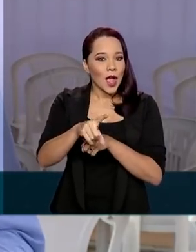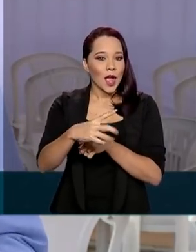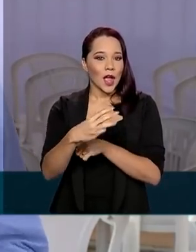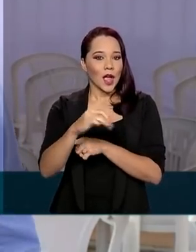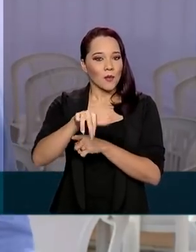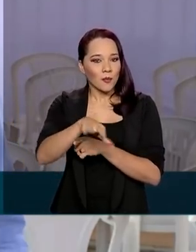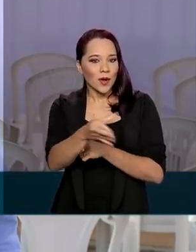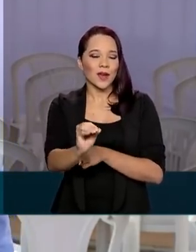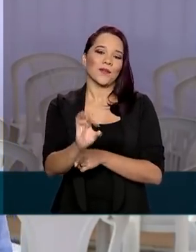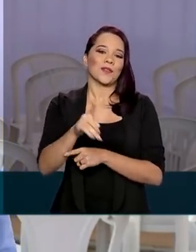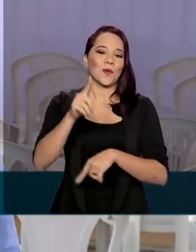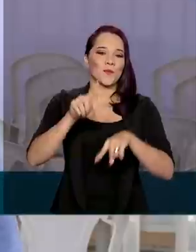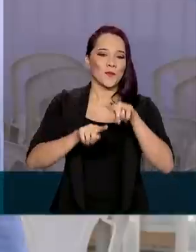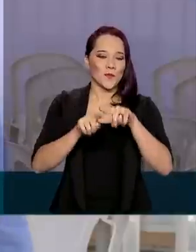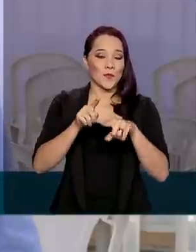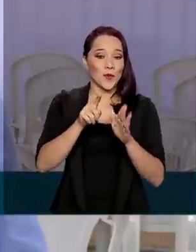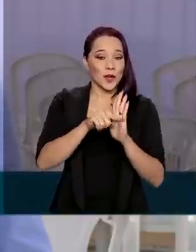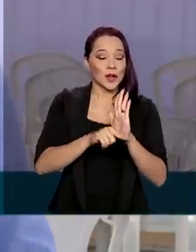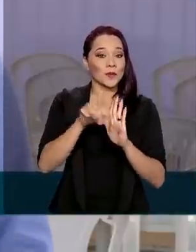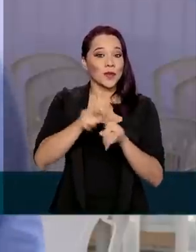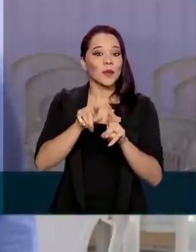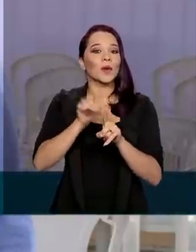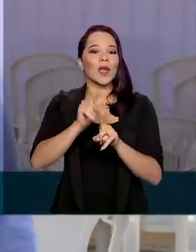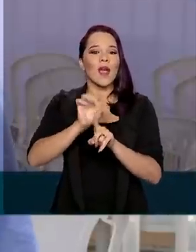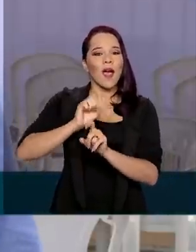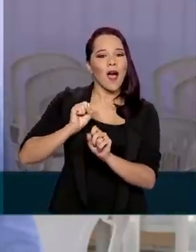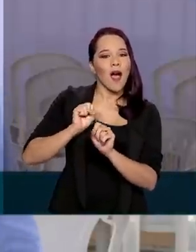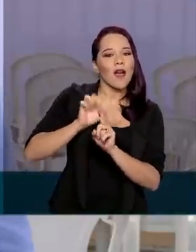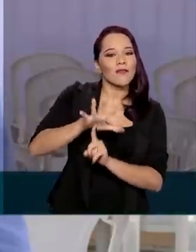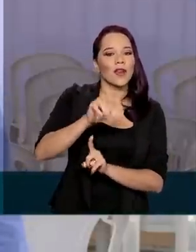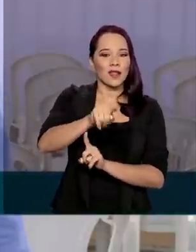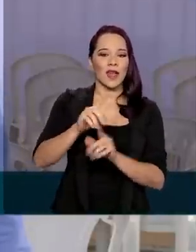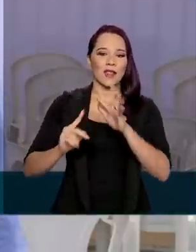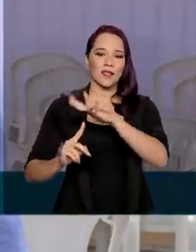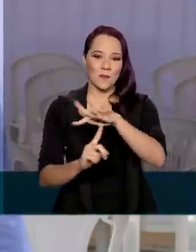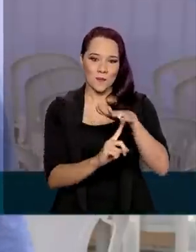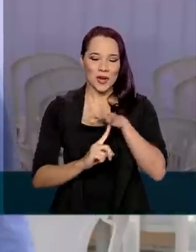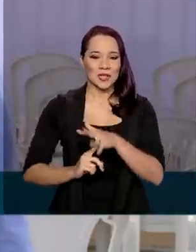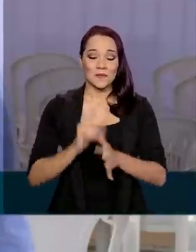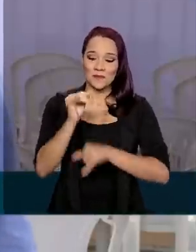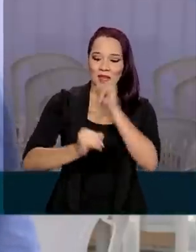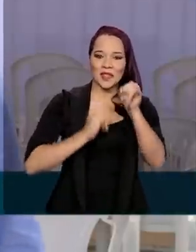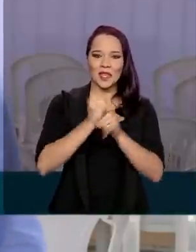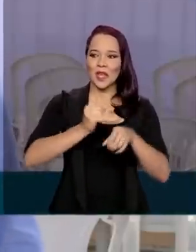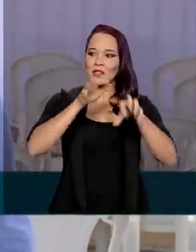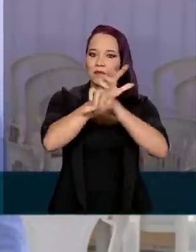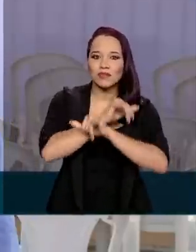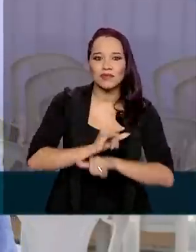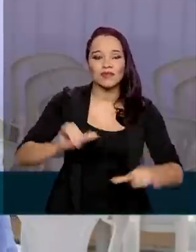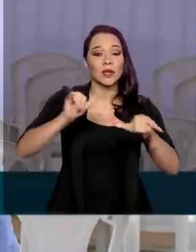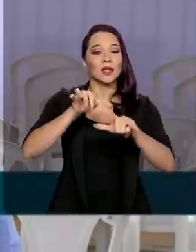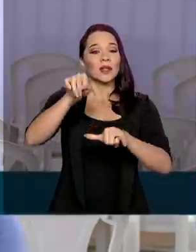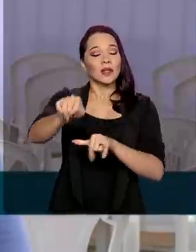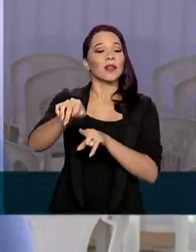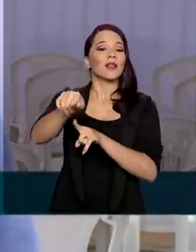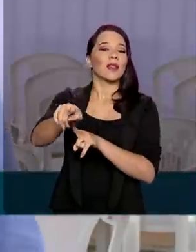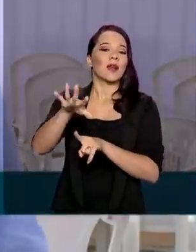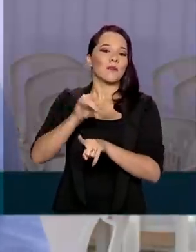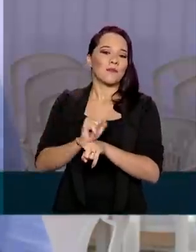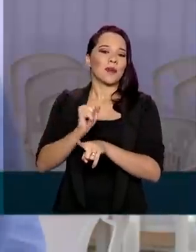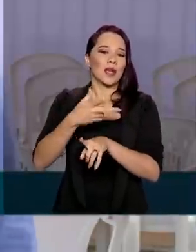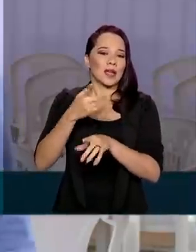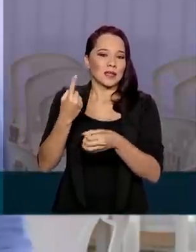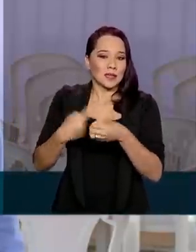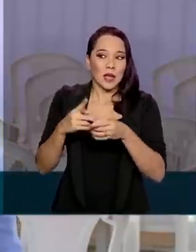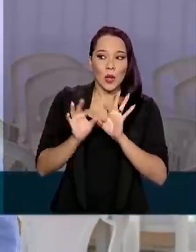muito interessante aqui também, que é o Wi-Fi na Praça, que é levar a internet para comunidades rurais aqui de Panguaçu, com